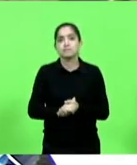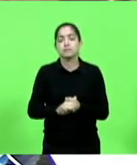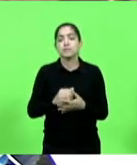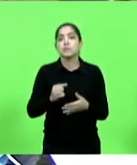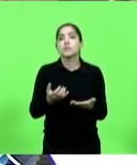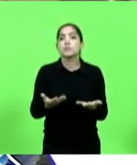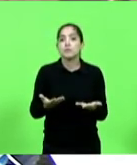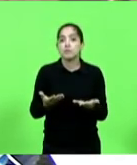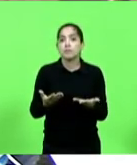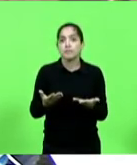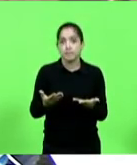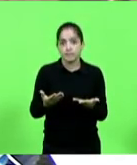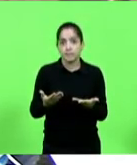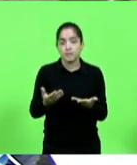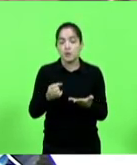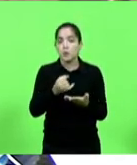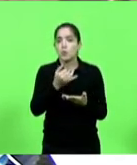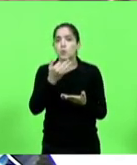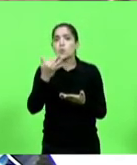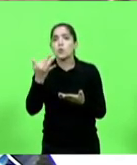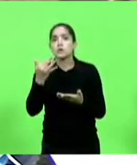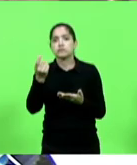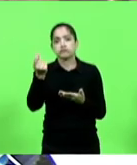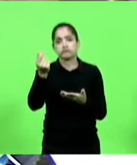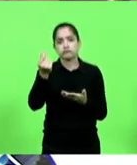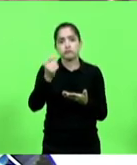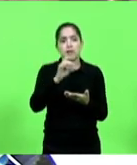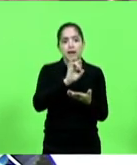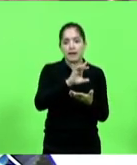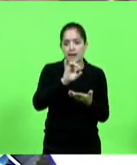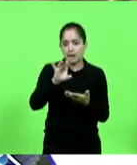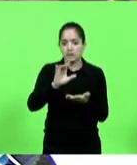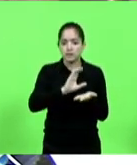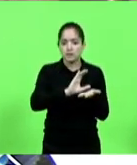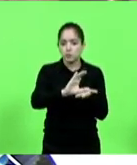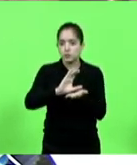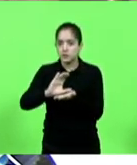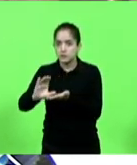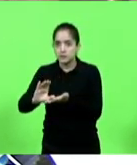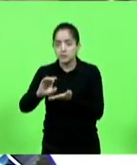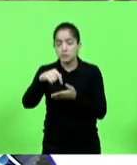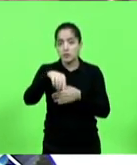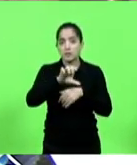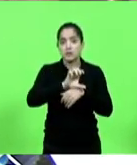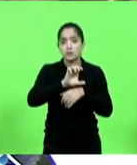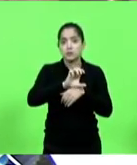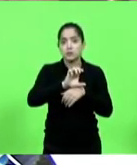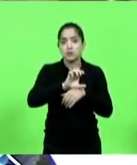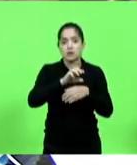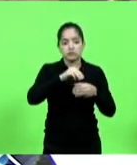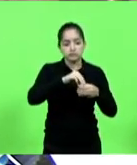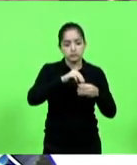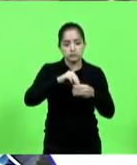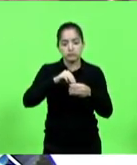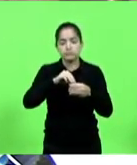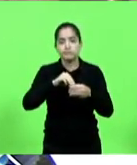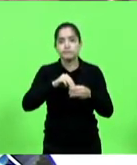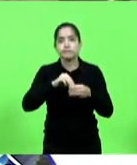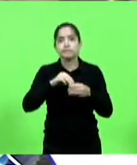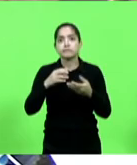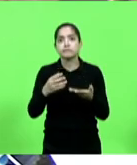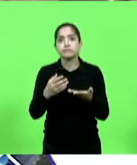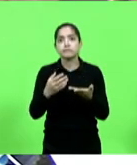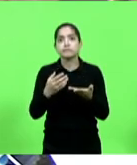Quanto em valores foi destinado a cada município aqui no estado de Santa Catarina? Resposta simples. Quero dizer,